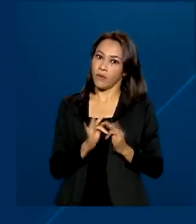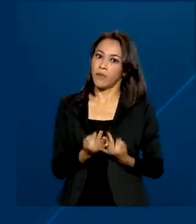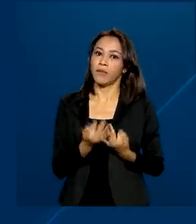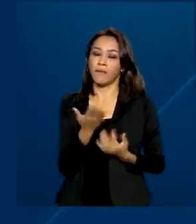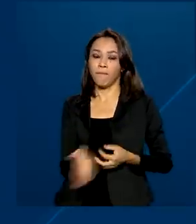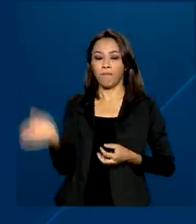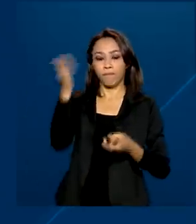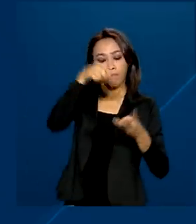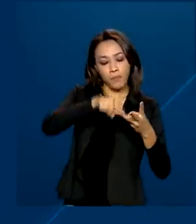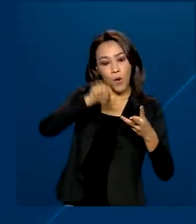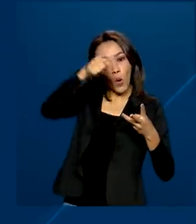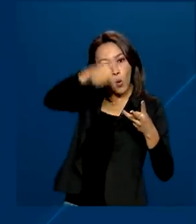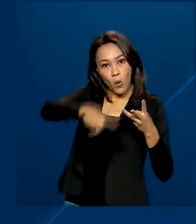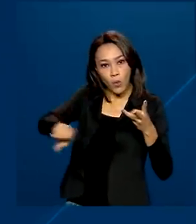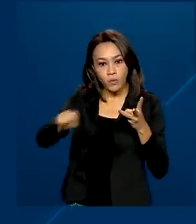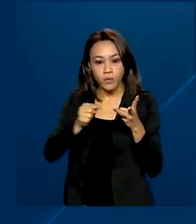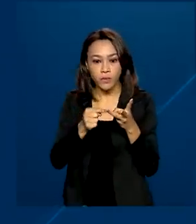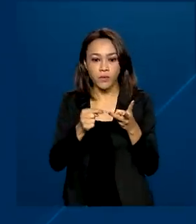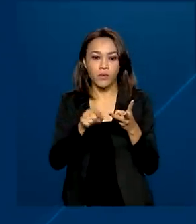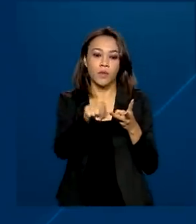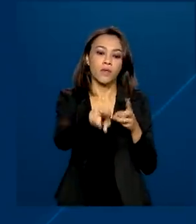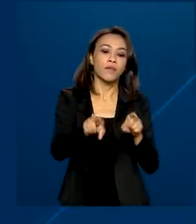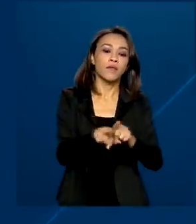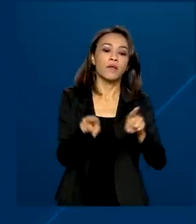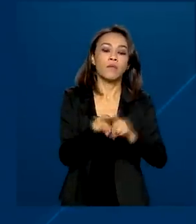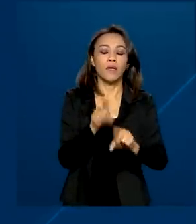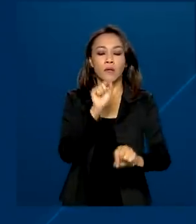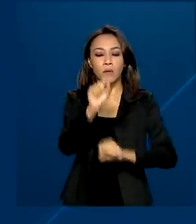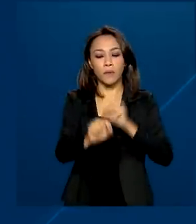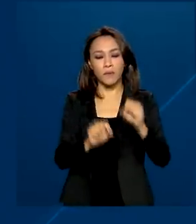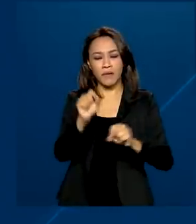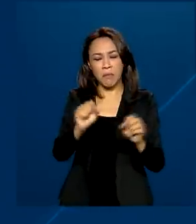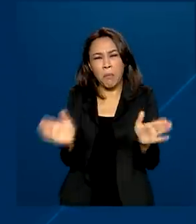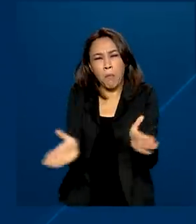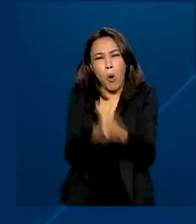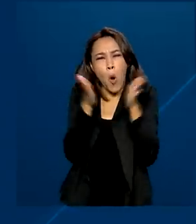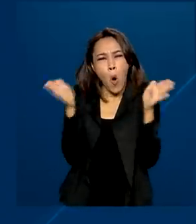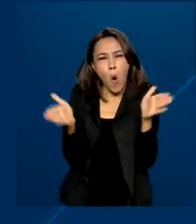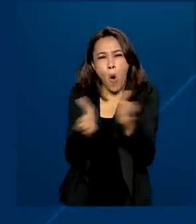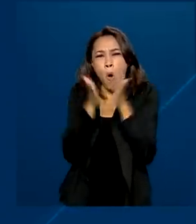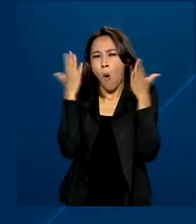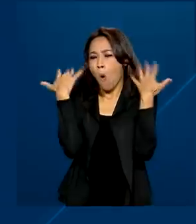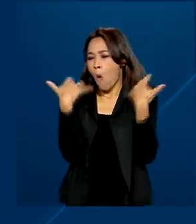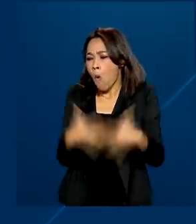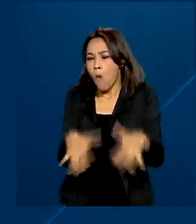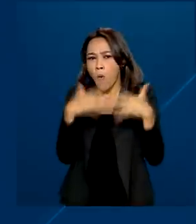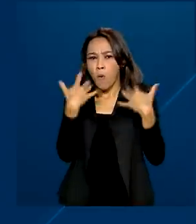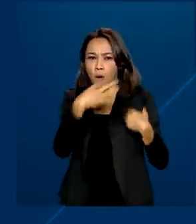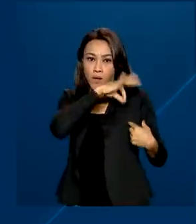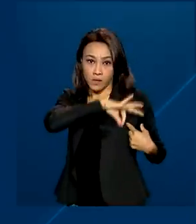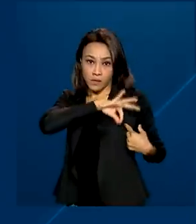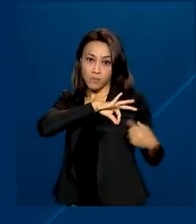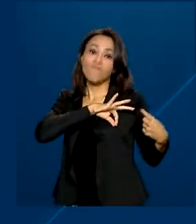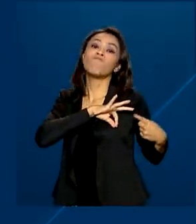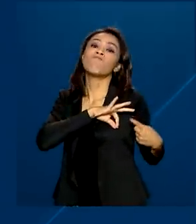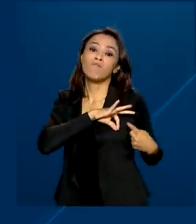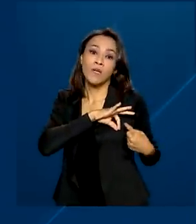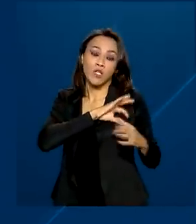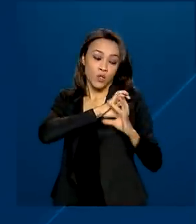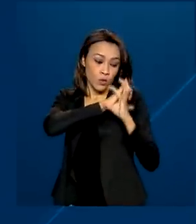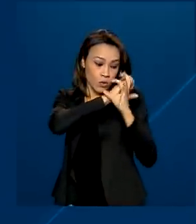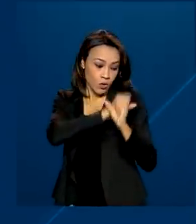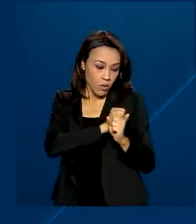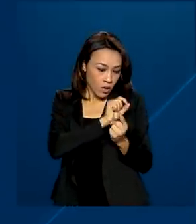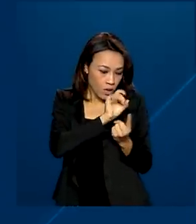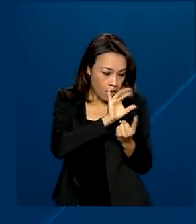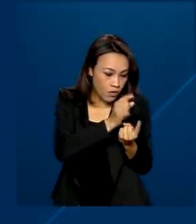O Auxílio Brasil inclui ainda o benefício de superação da extrema pobreza para famílias cuja renda familiar per capita, calculada